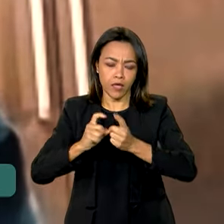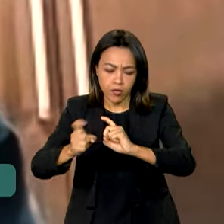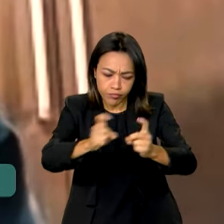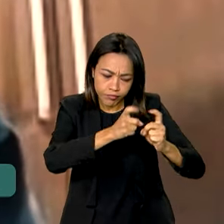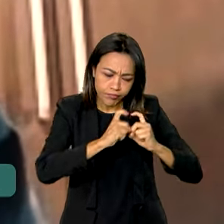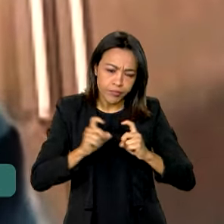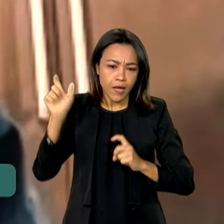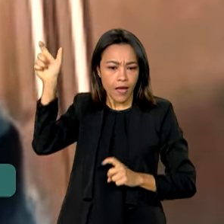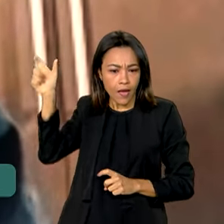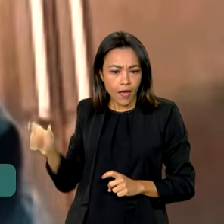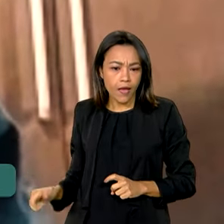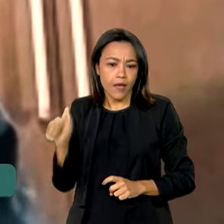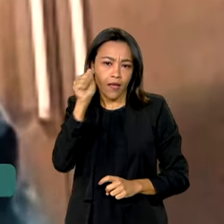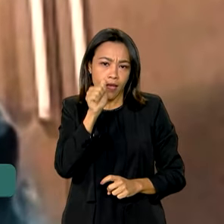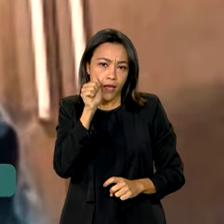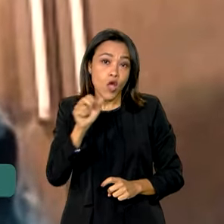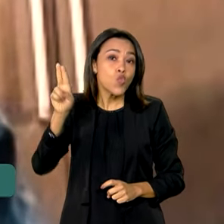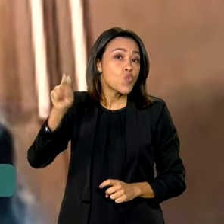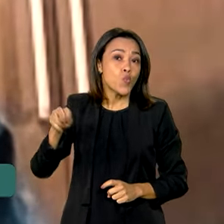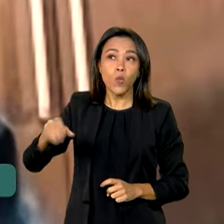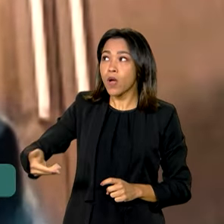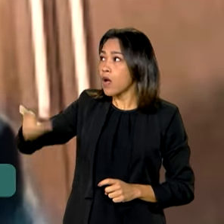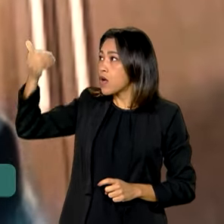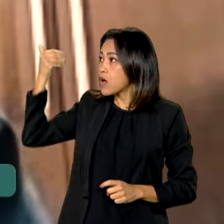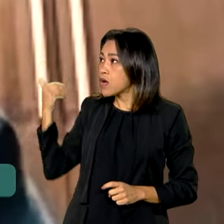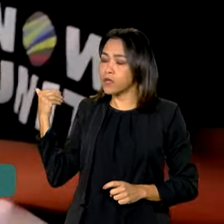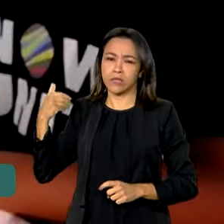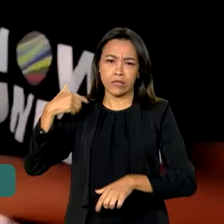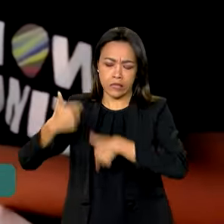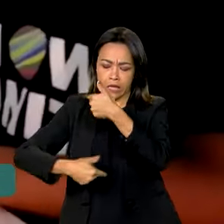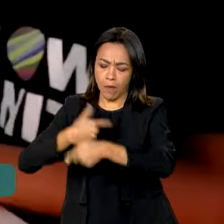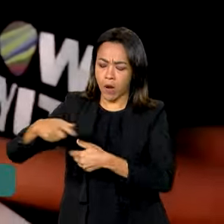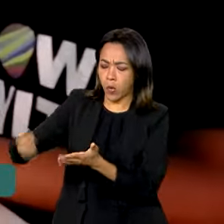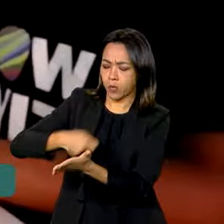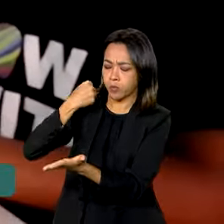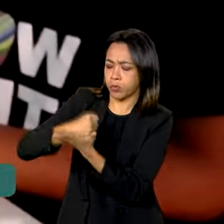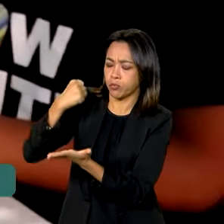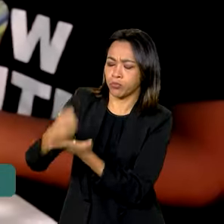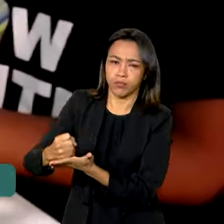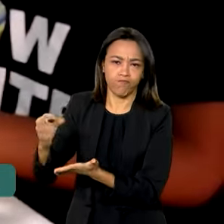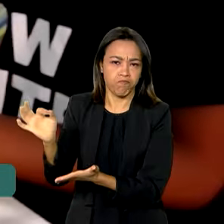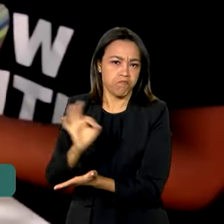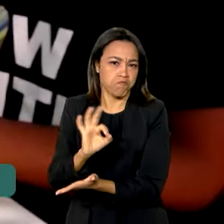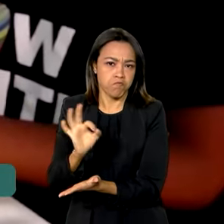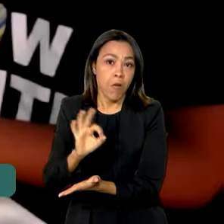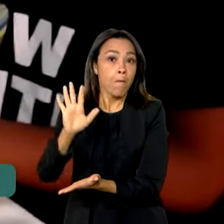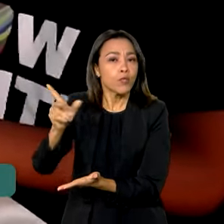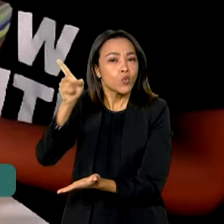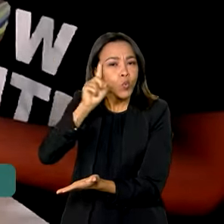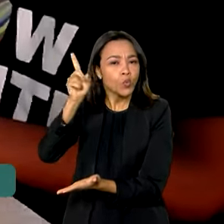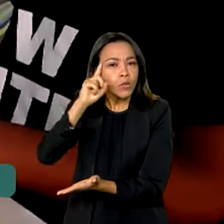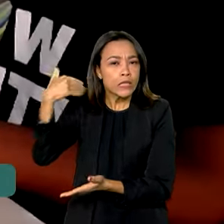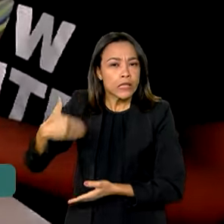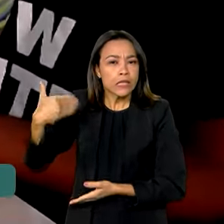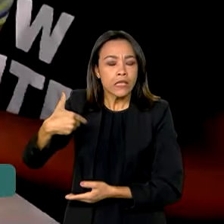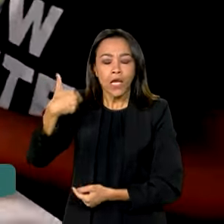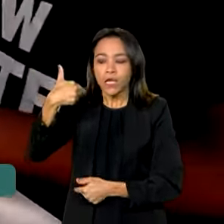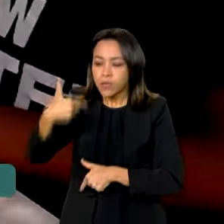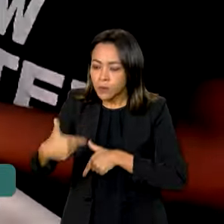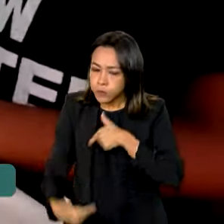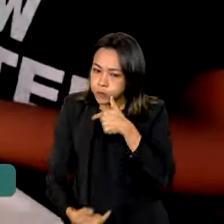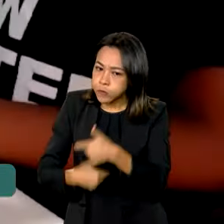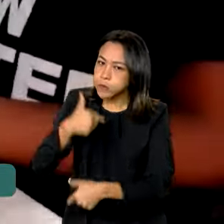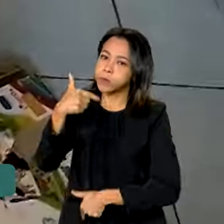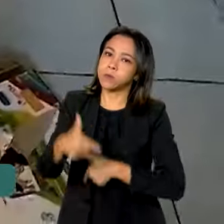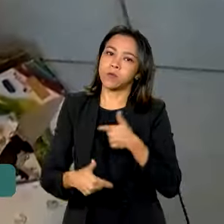Maria Suliene nunca trabalhou com a carteira assinada, mas encara todos os dias muito trabalho